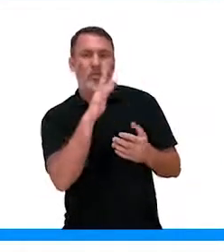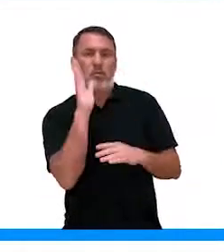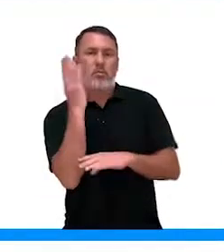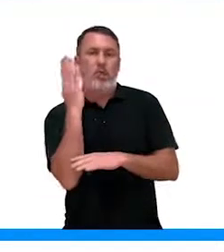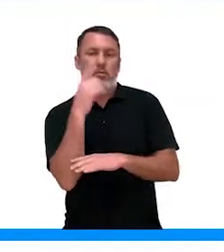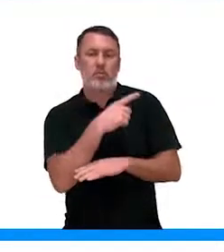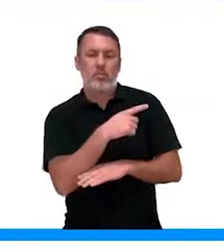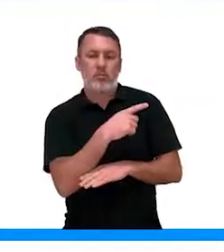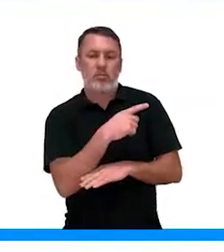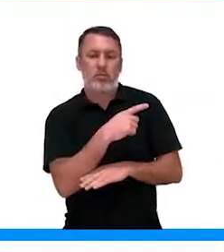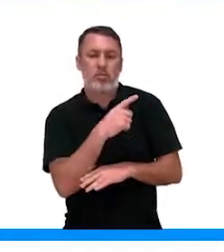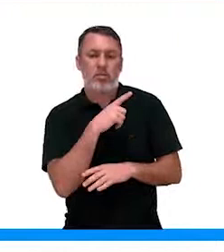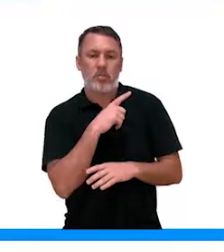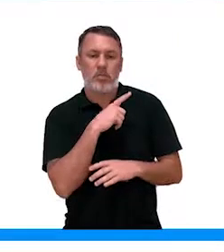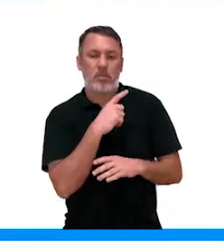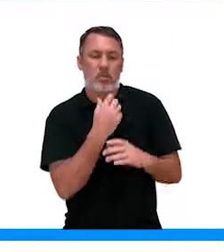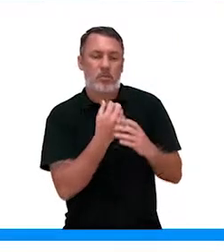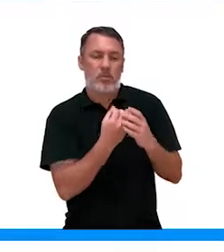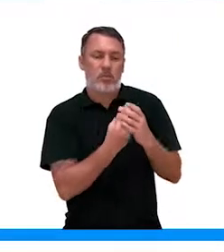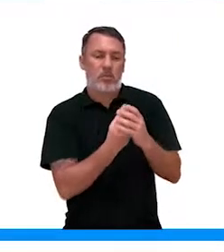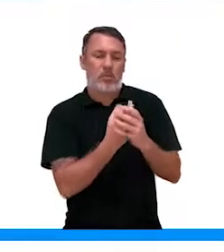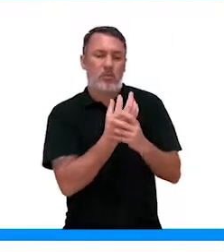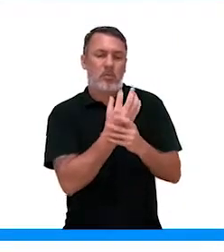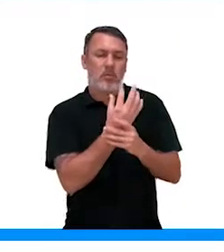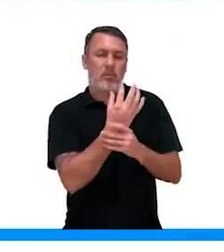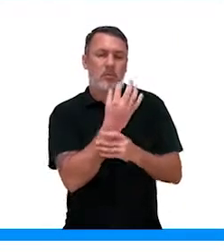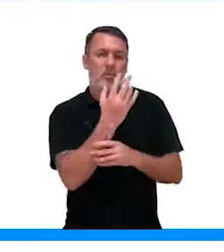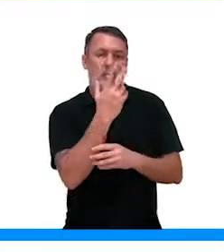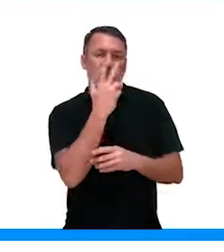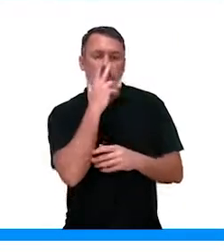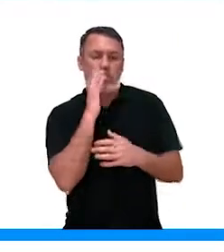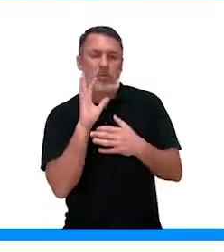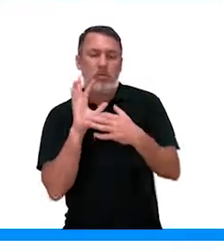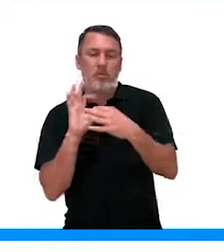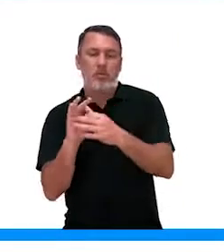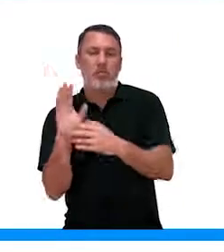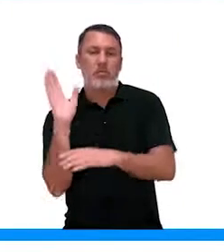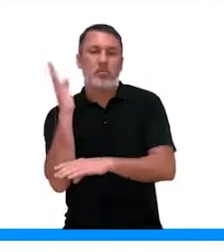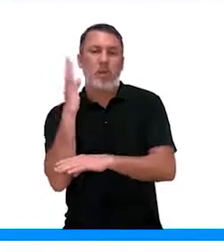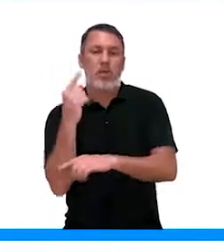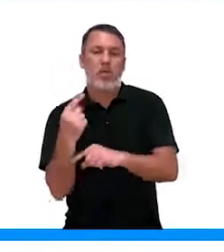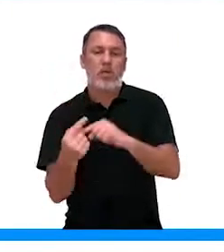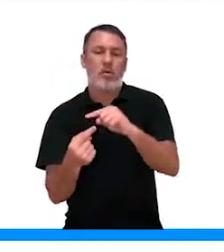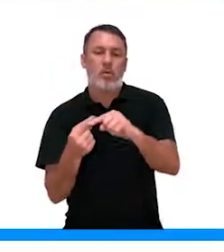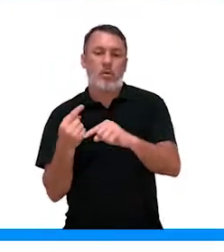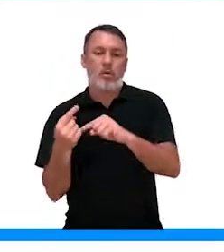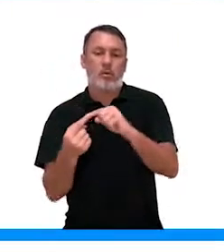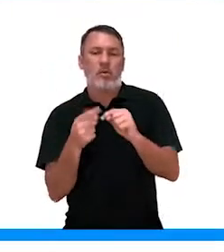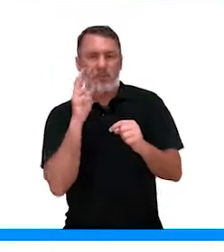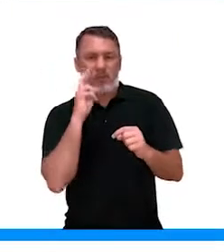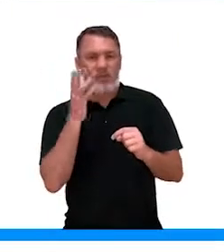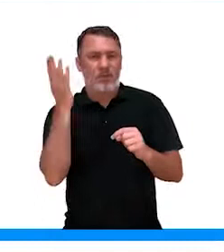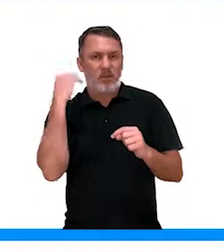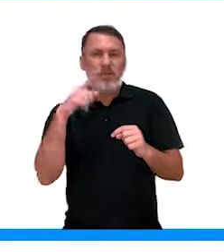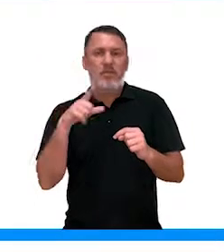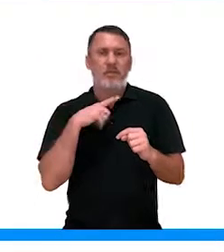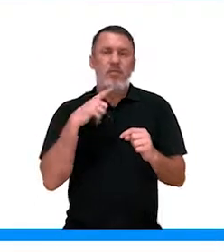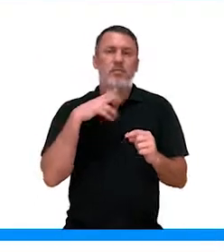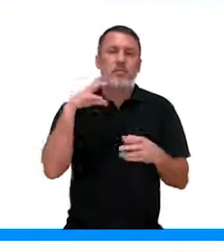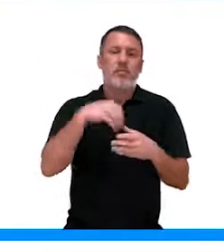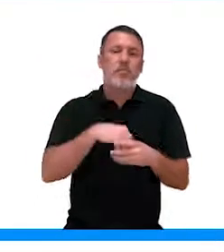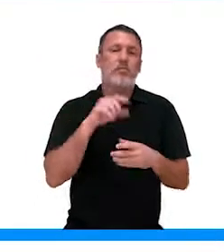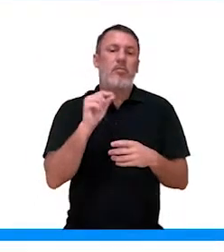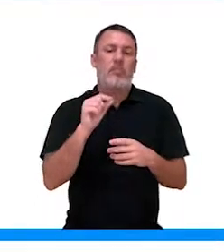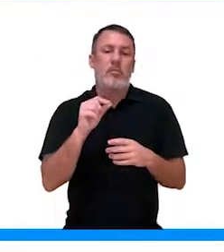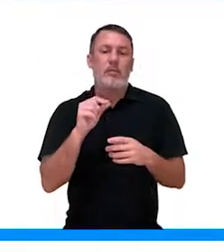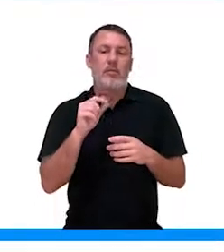uma madeirinha, um pauzinho, que essa planta, ela cresce em direção a esse suporte. A gente viu muito isso